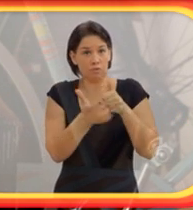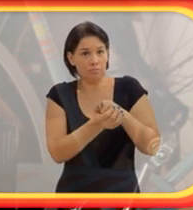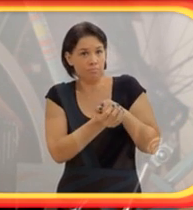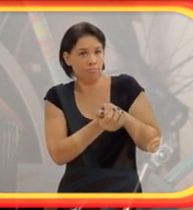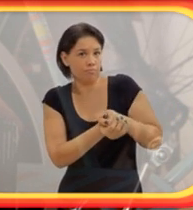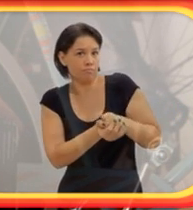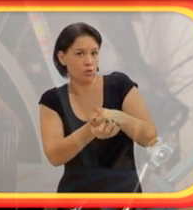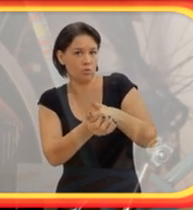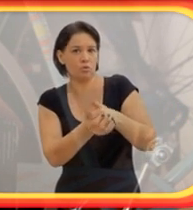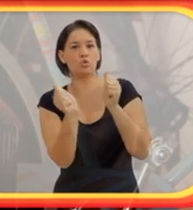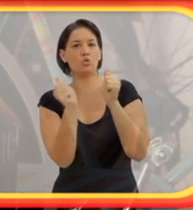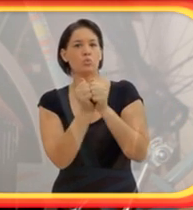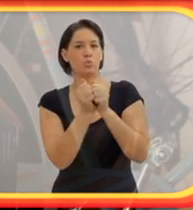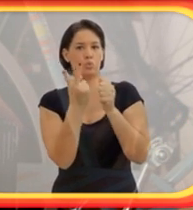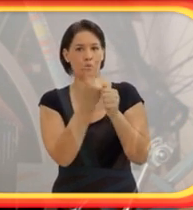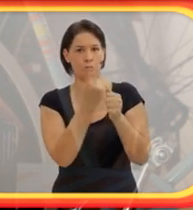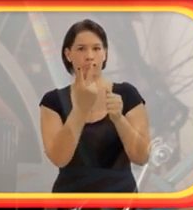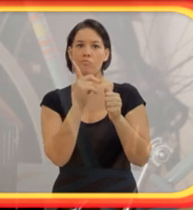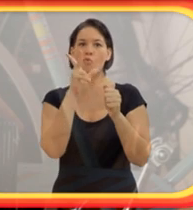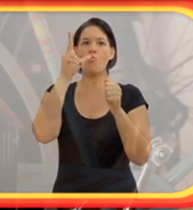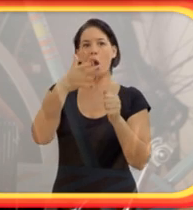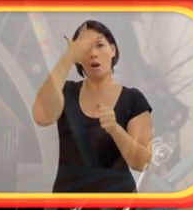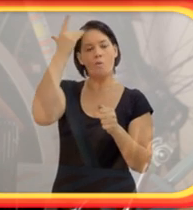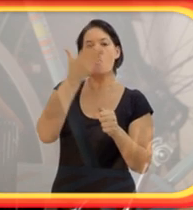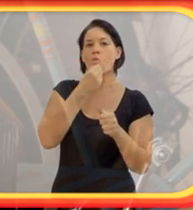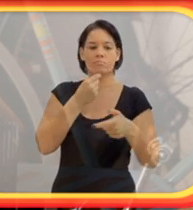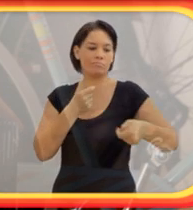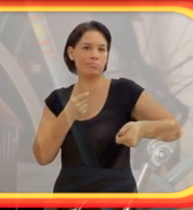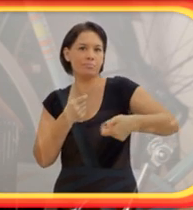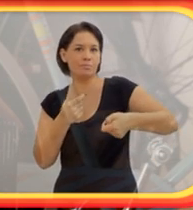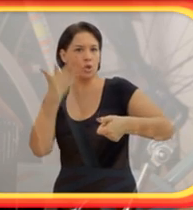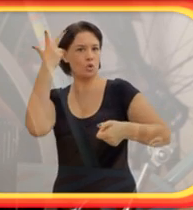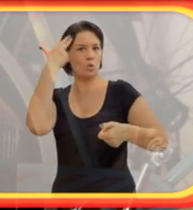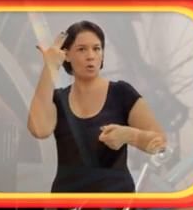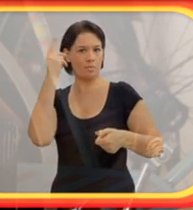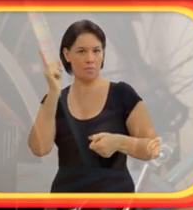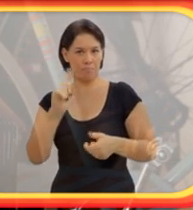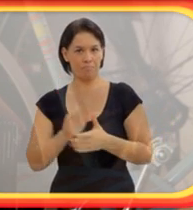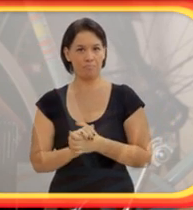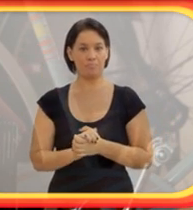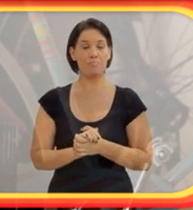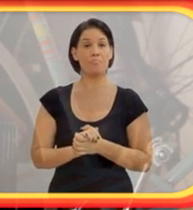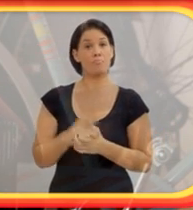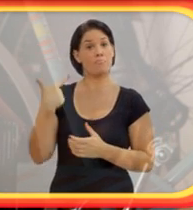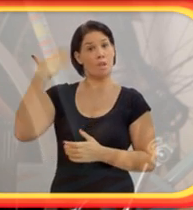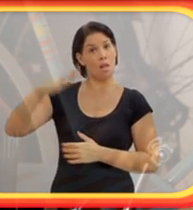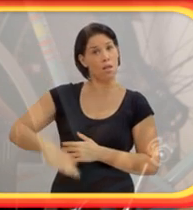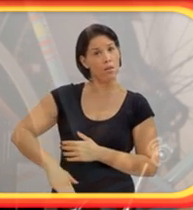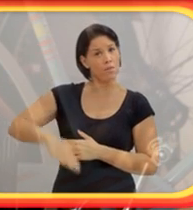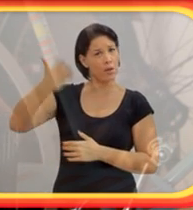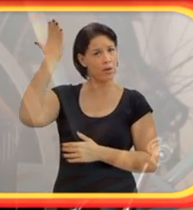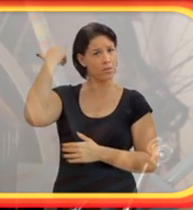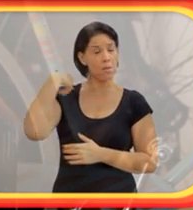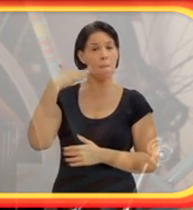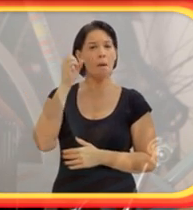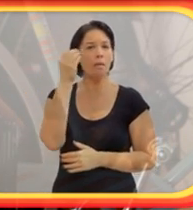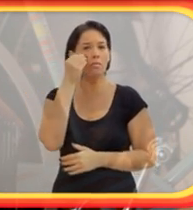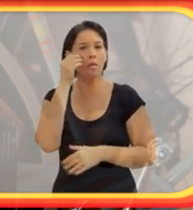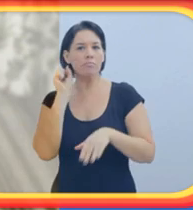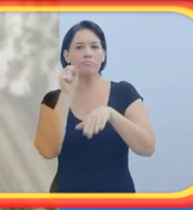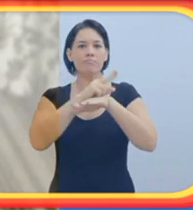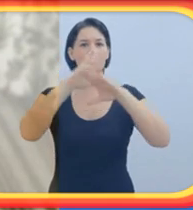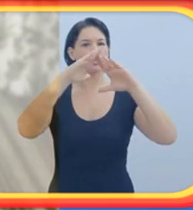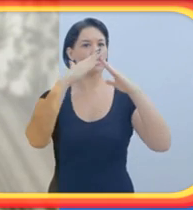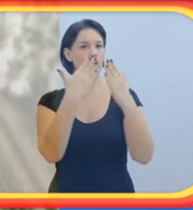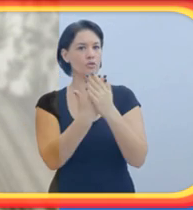como naquela época, ainda na década de 70, não se ouvia falar em inclusão, não existia nem essa palavra, né? Eu não fui